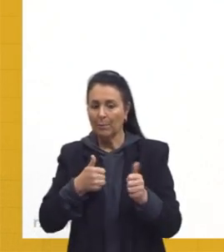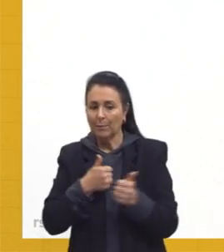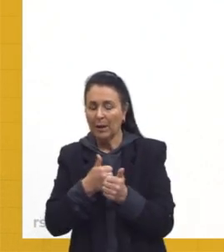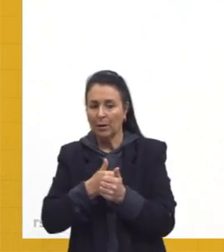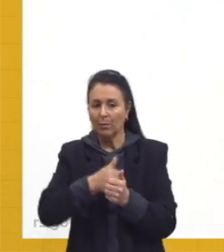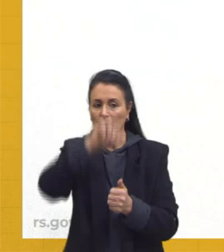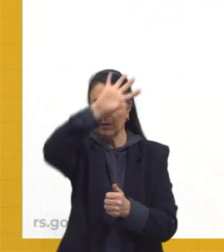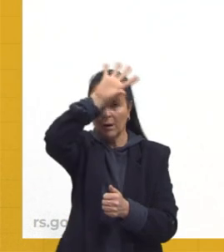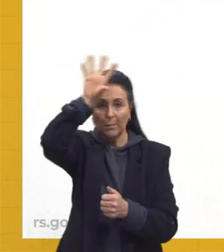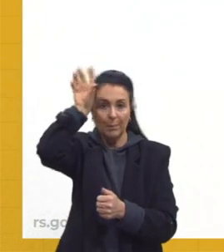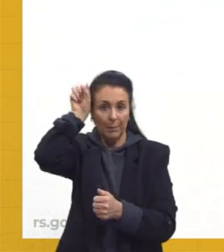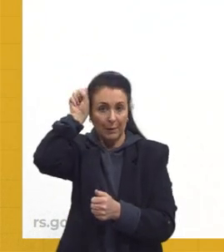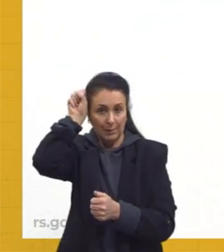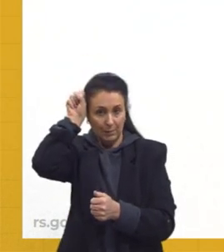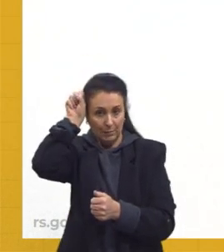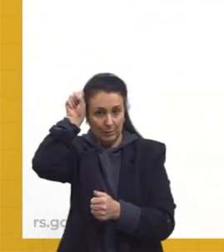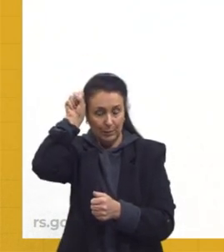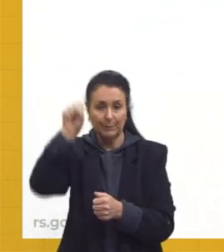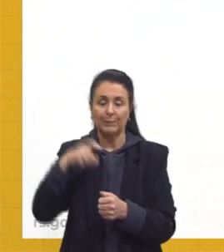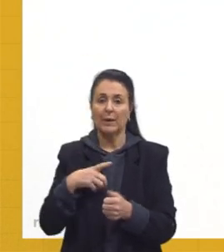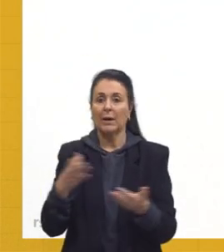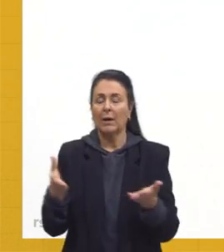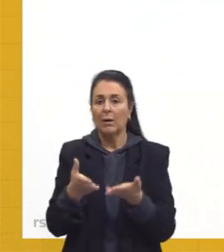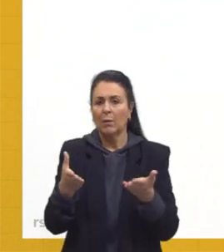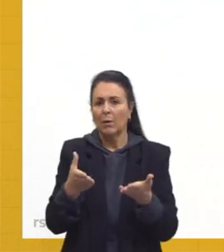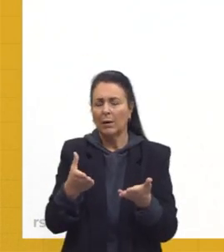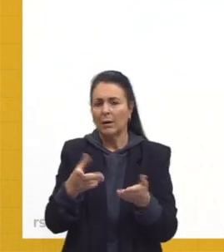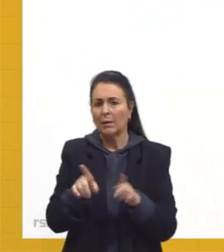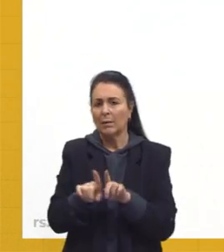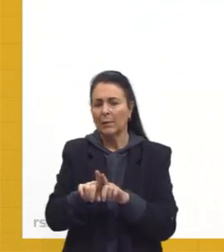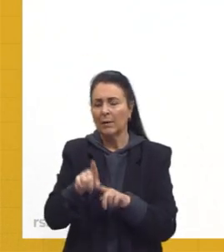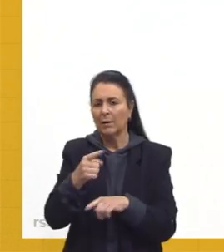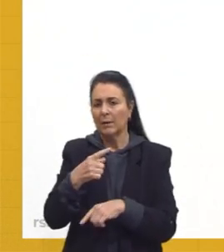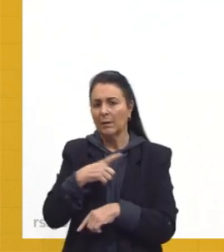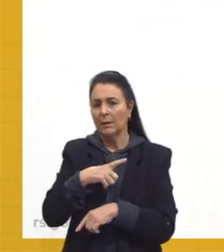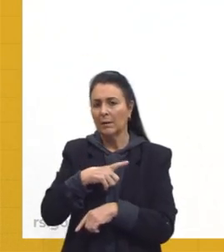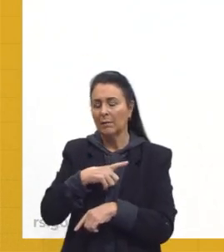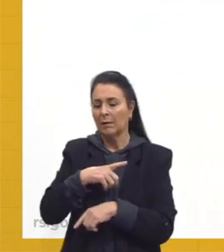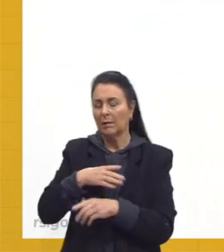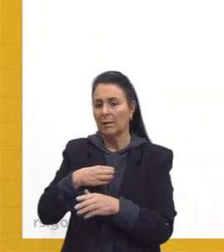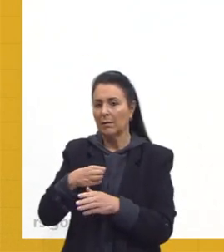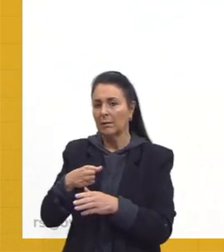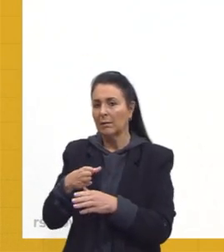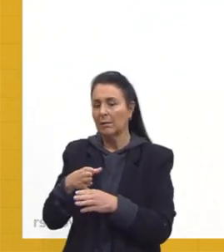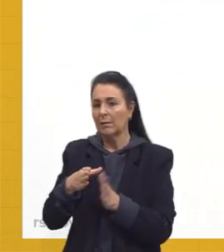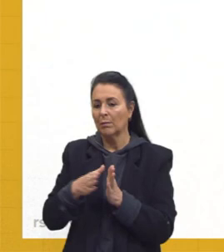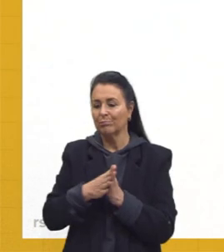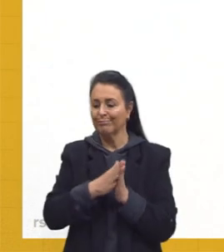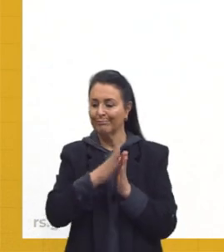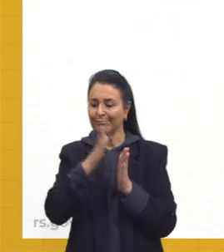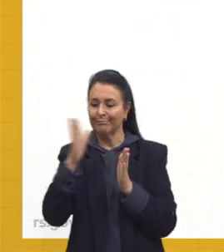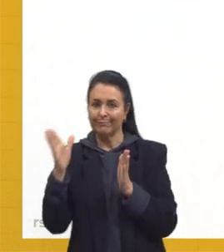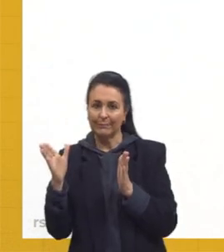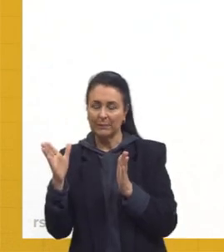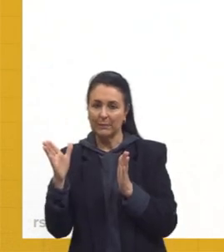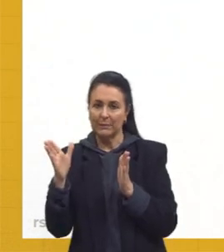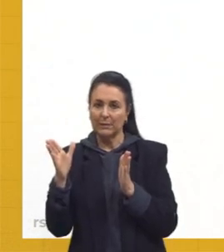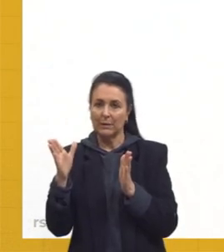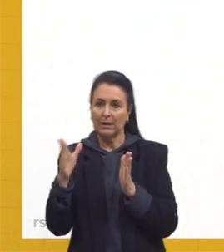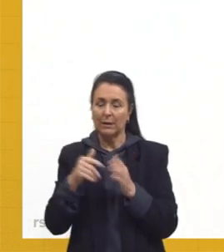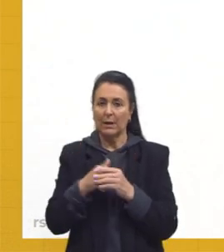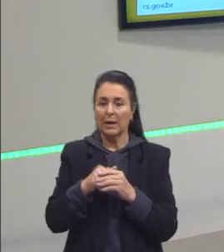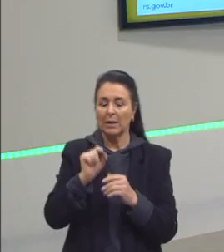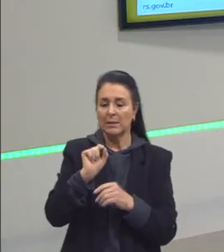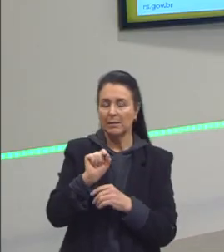tem muito, e aí, então, se volta pro outro lado, né, e vamos em direção, então, a esse acrônimo, né,